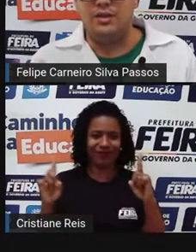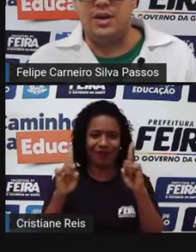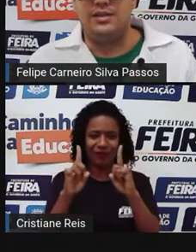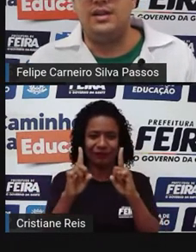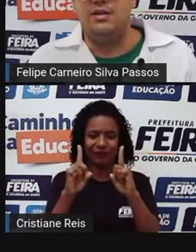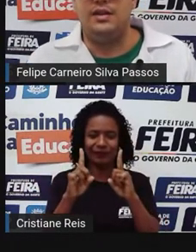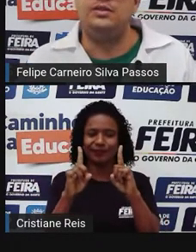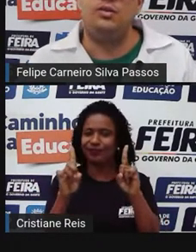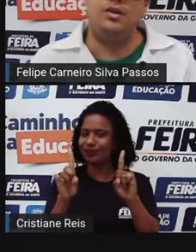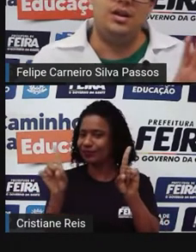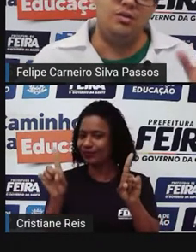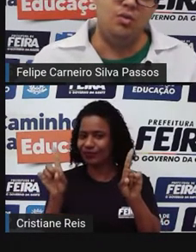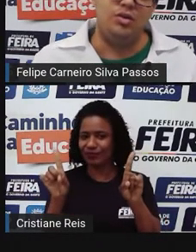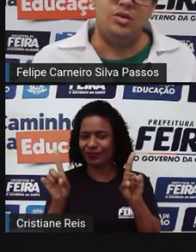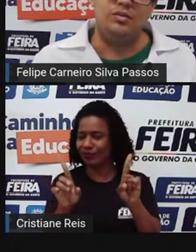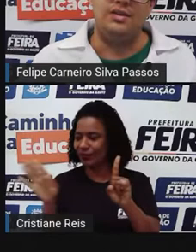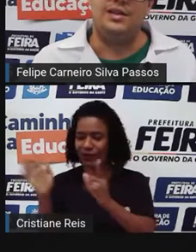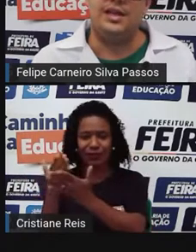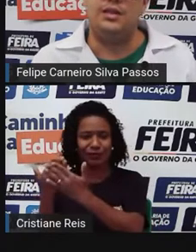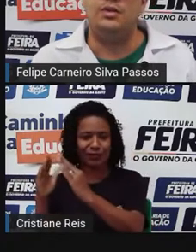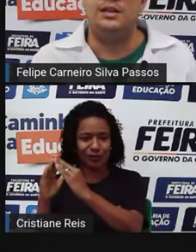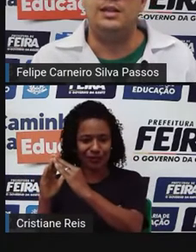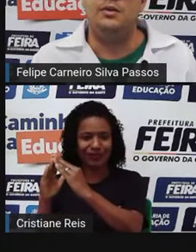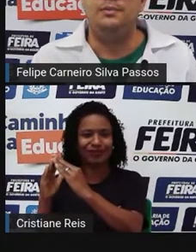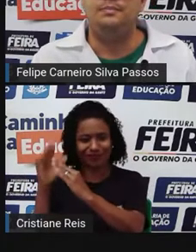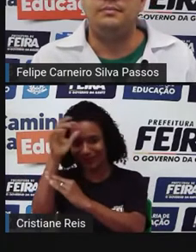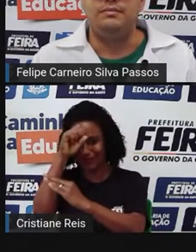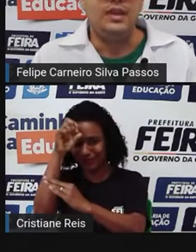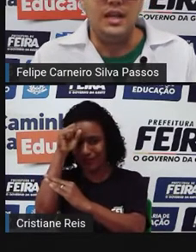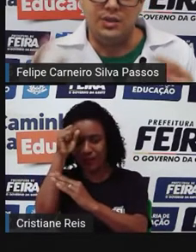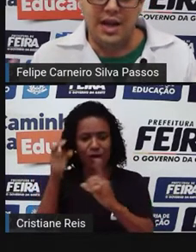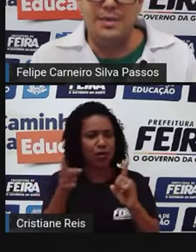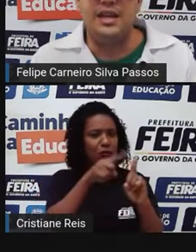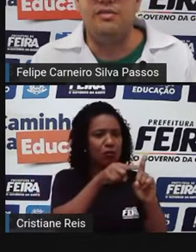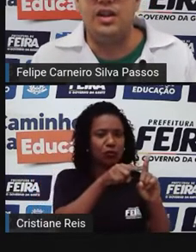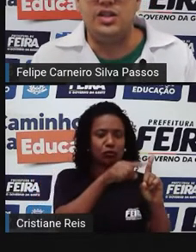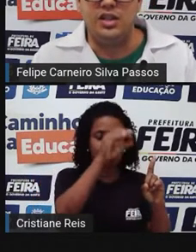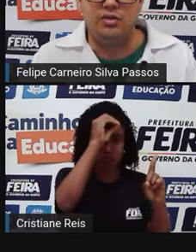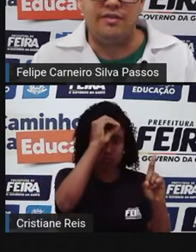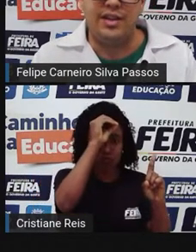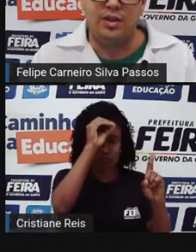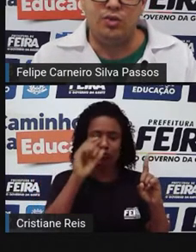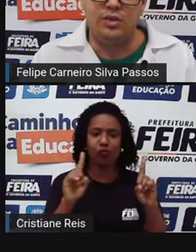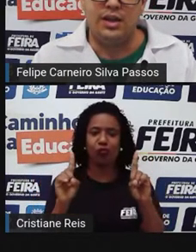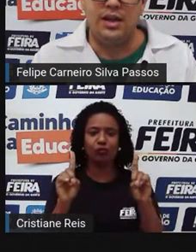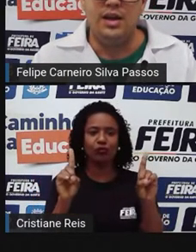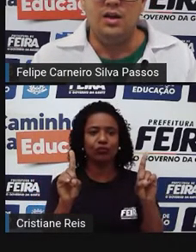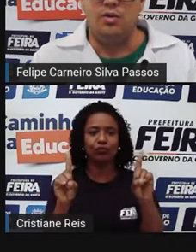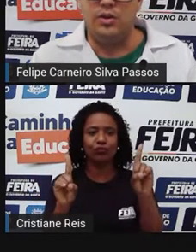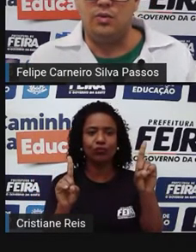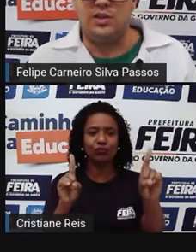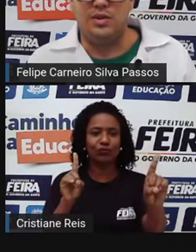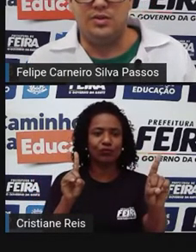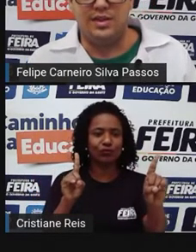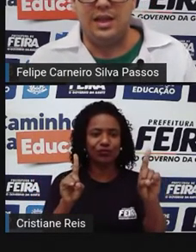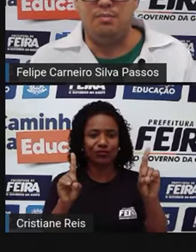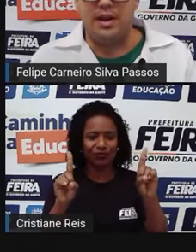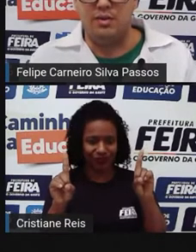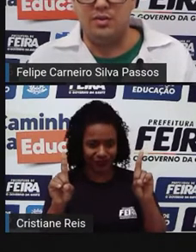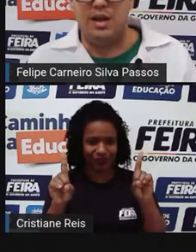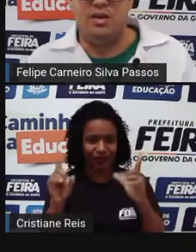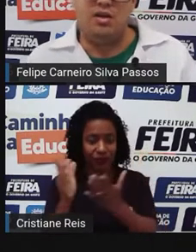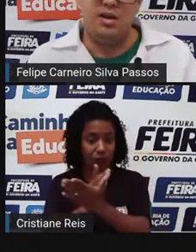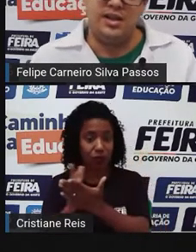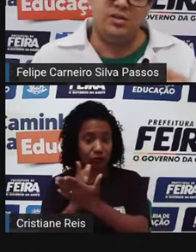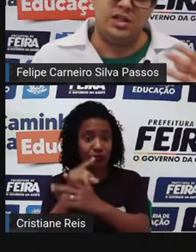à educação, à escola, o outro não teve acesso à educação. Então, isso acaba se refletindo na vida adulta, né? Onde algumas pessoas têm